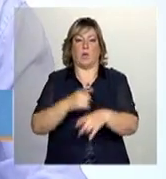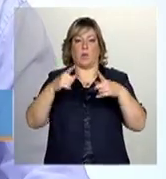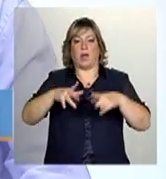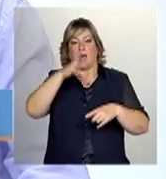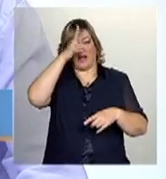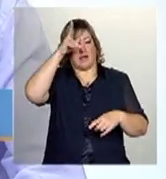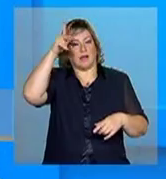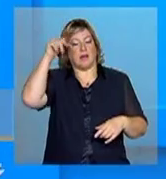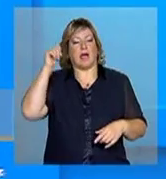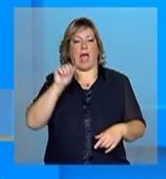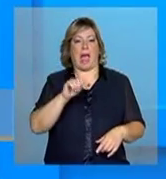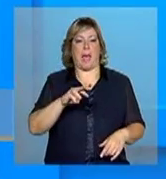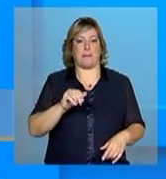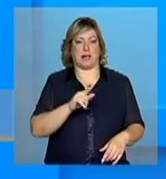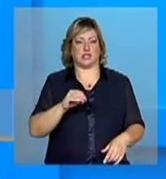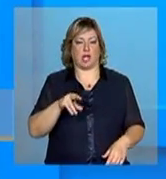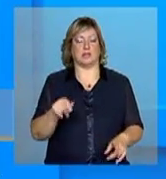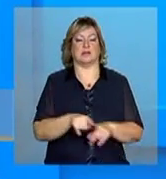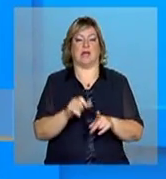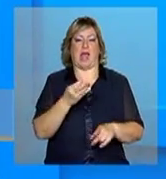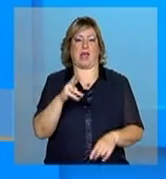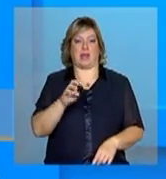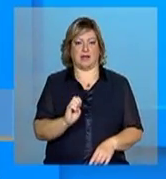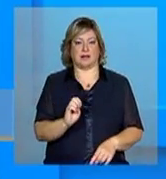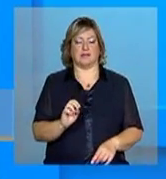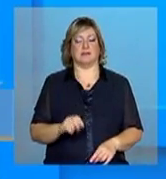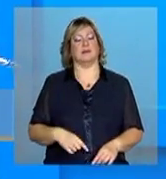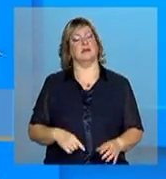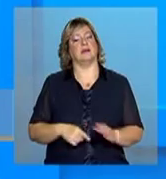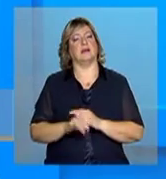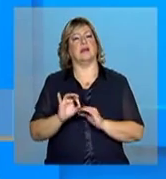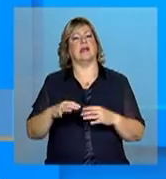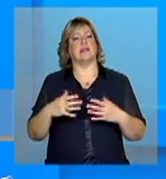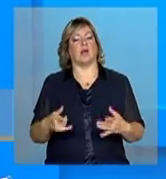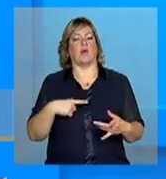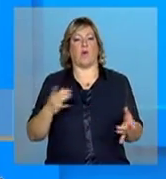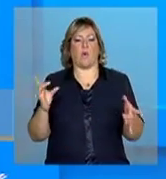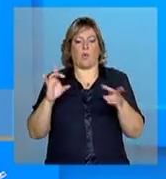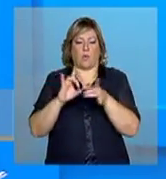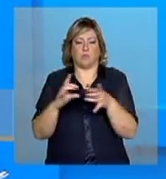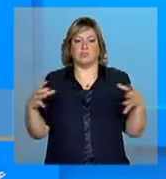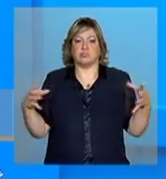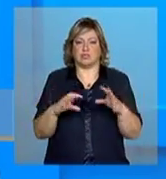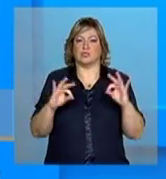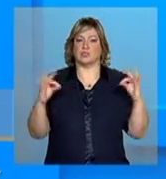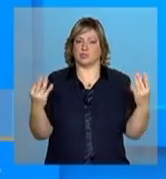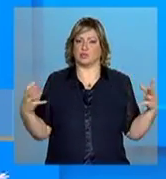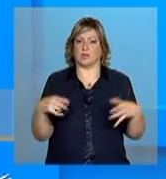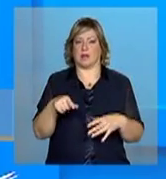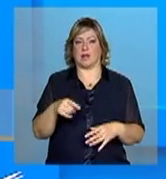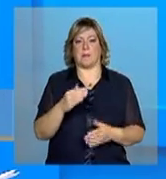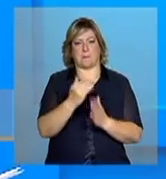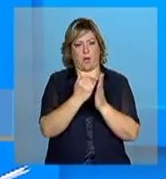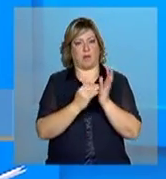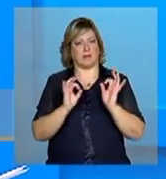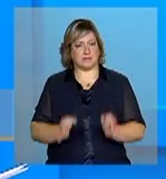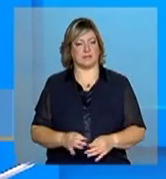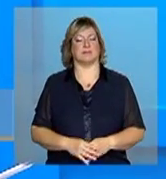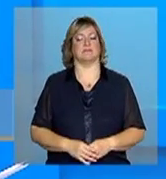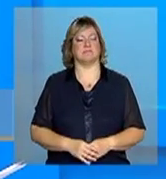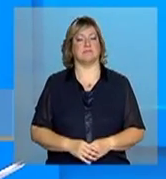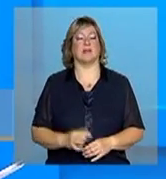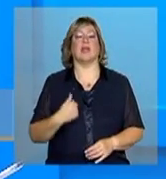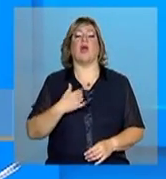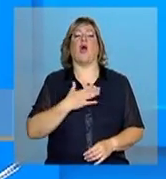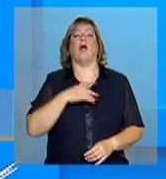e no Acre. Ou seja, vai costurando e vai conseguindo agregar todo mundo ao programa. Eu gostaria que você